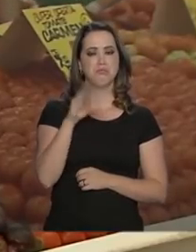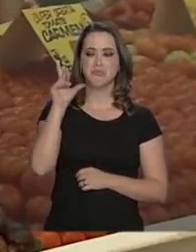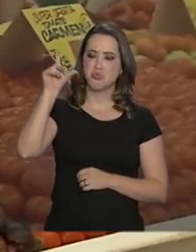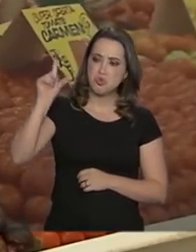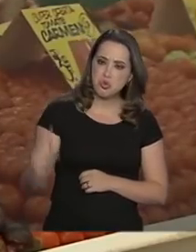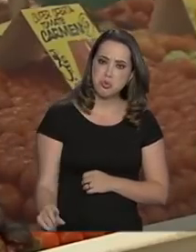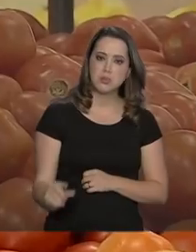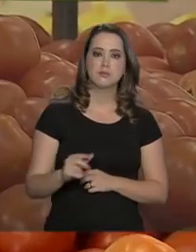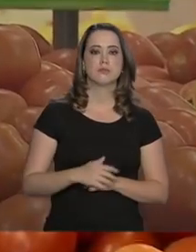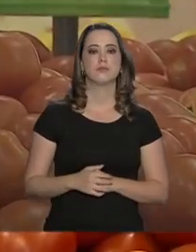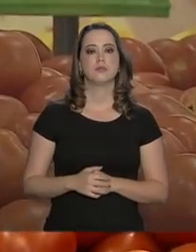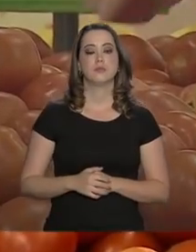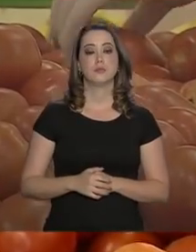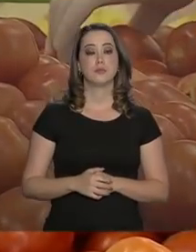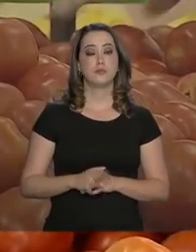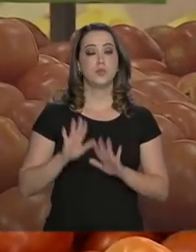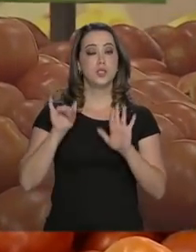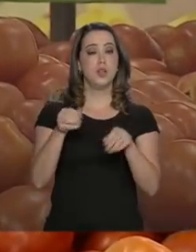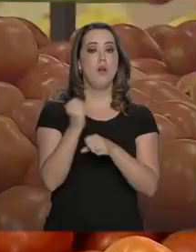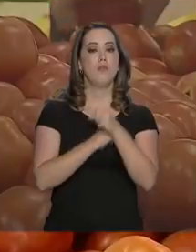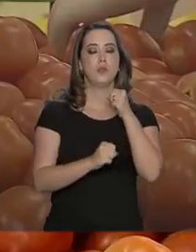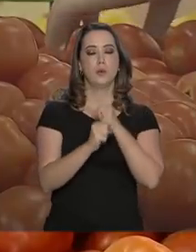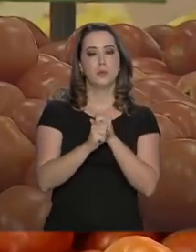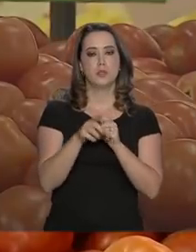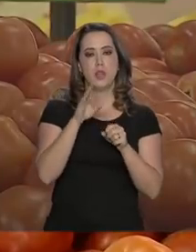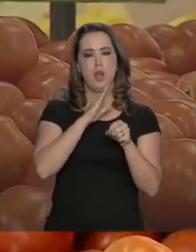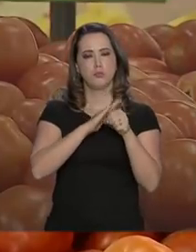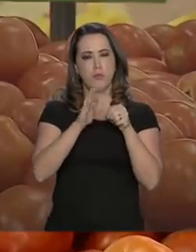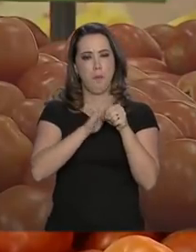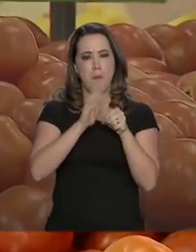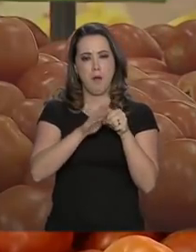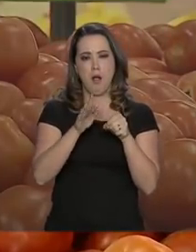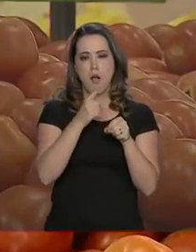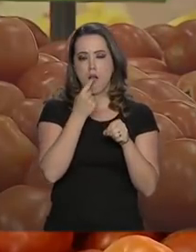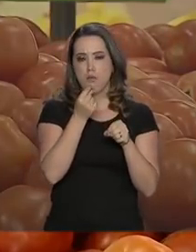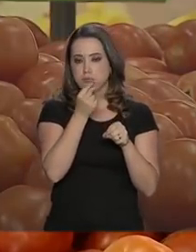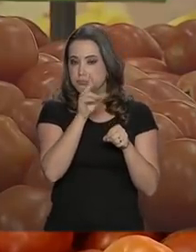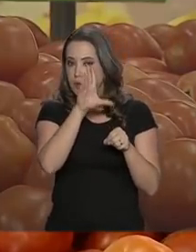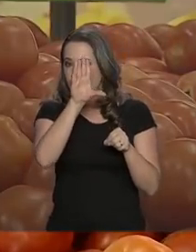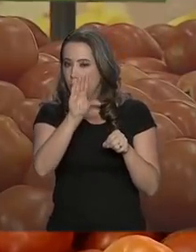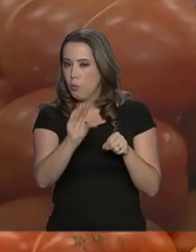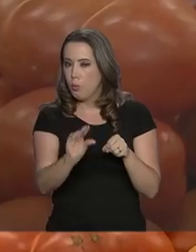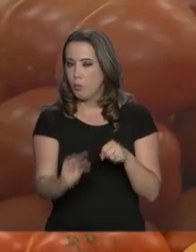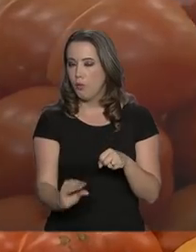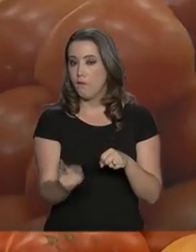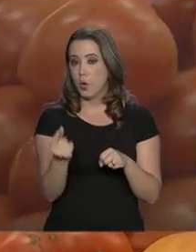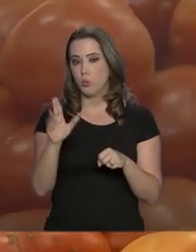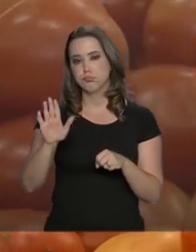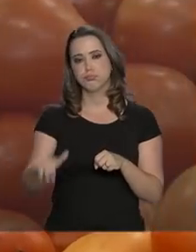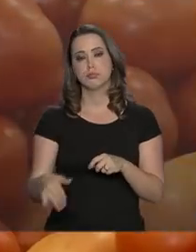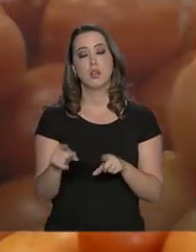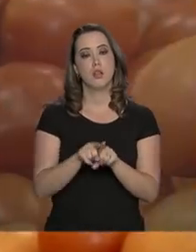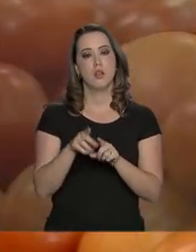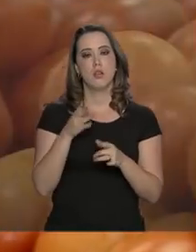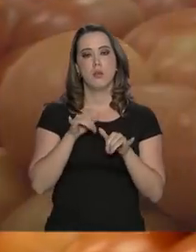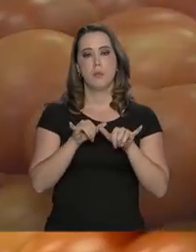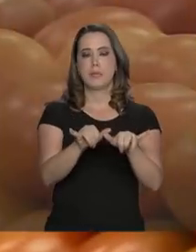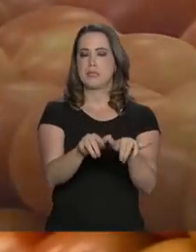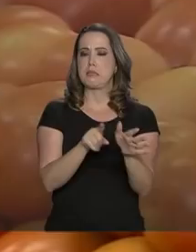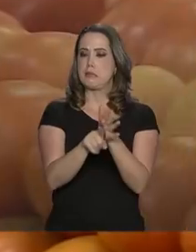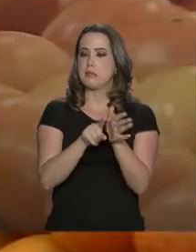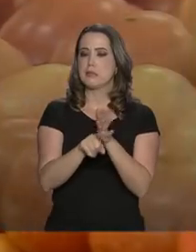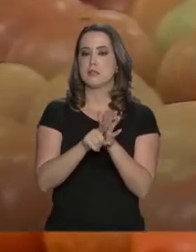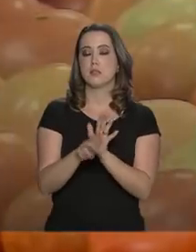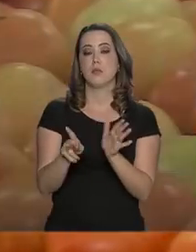caiu barbaridade. No fim do ano passado, o tomate registrou queda nos preços na maioria dos mercados atacadistas analisados pela Companhia